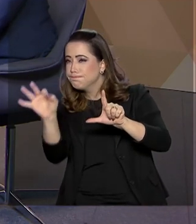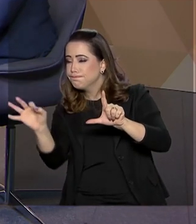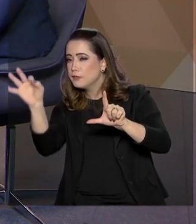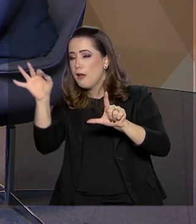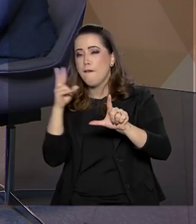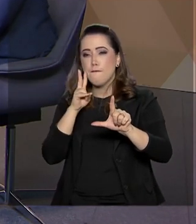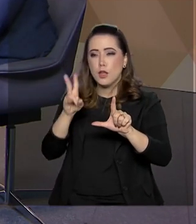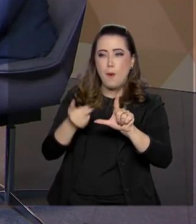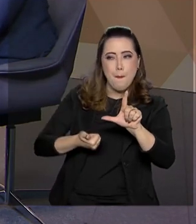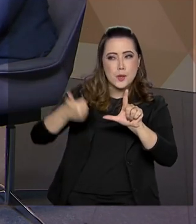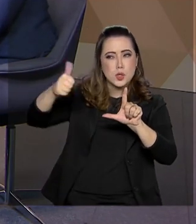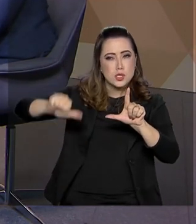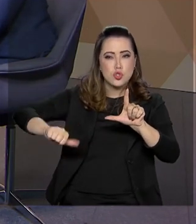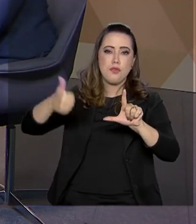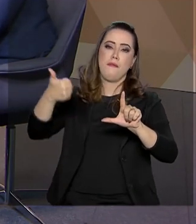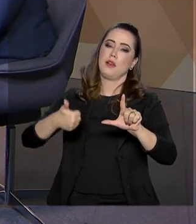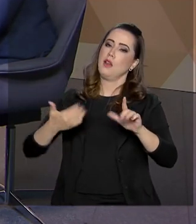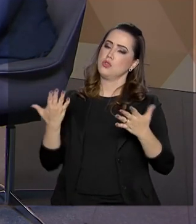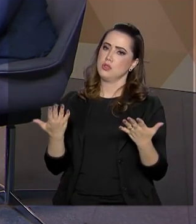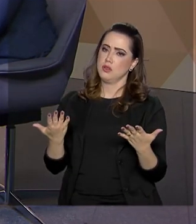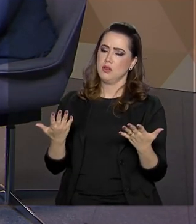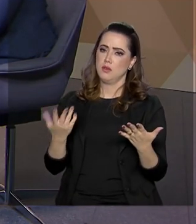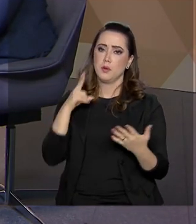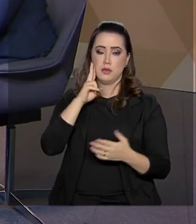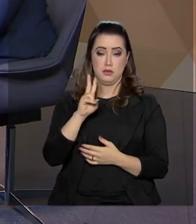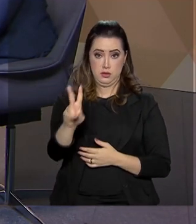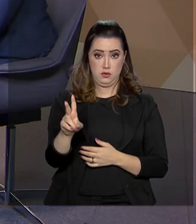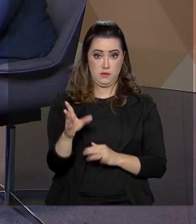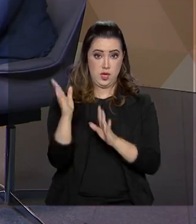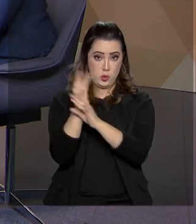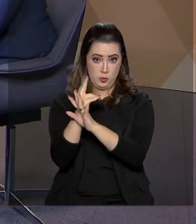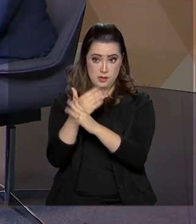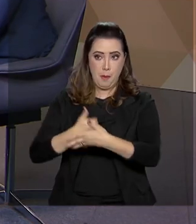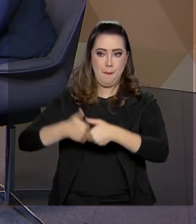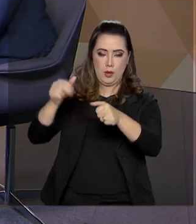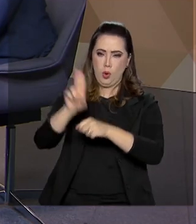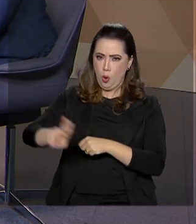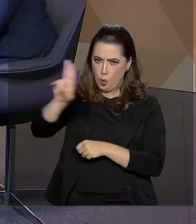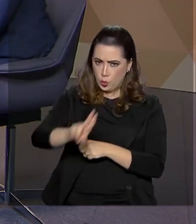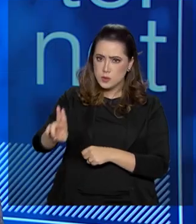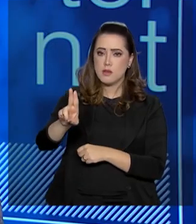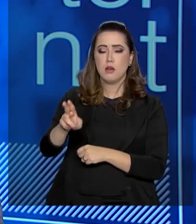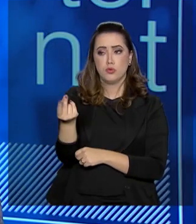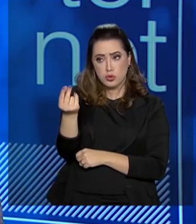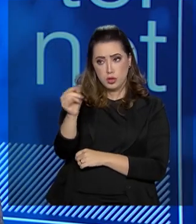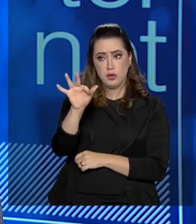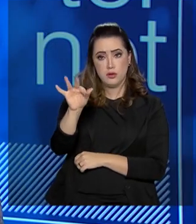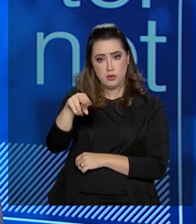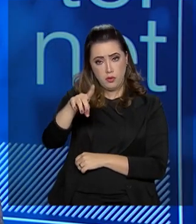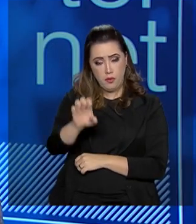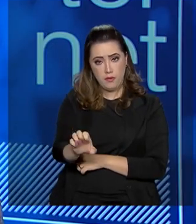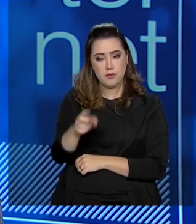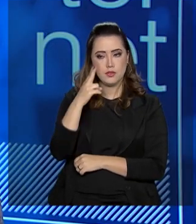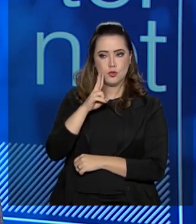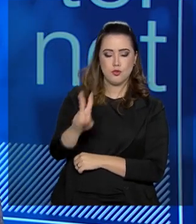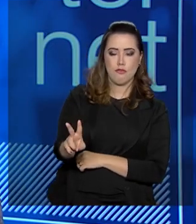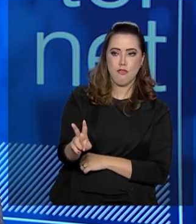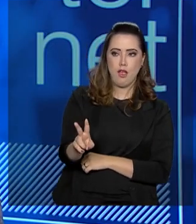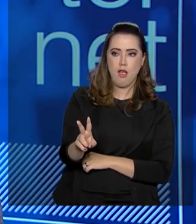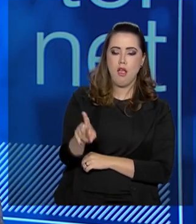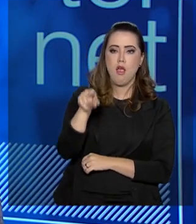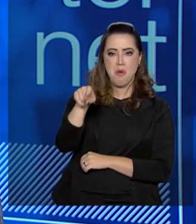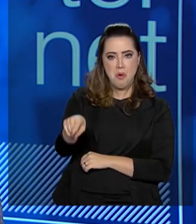Nós identificamos que os municípios que melhor utilizam recursos para a educação, jogando FNDE, eles têm melhor desempenho no IDEB.